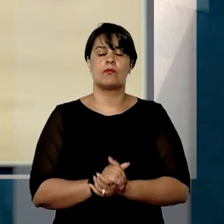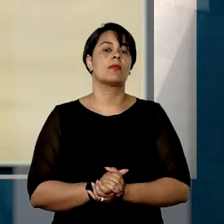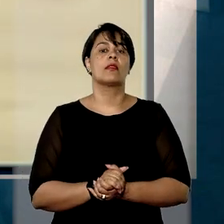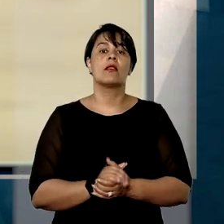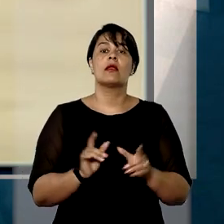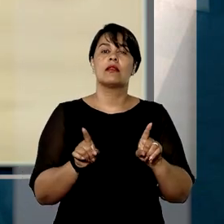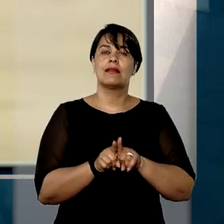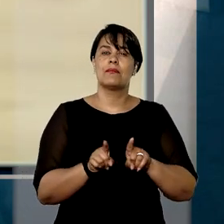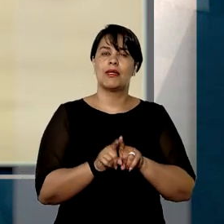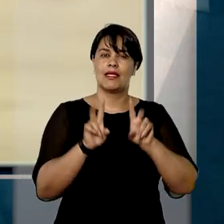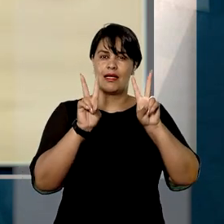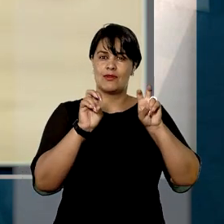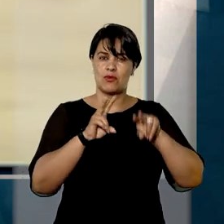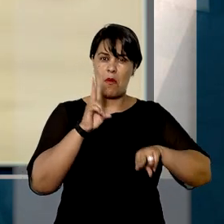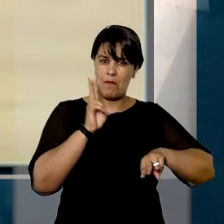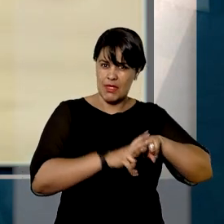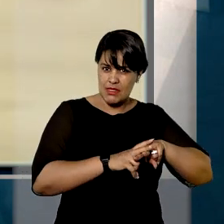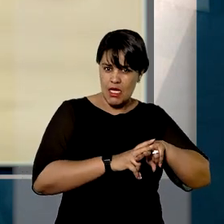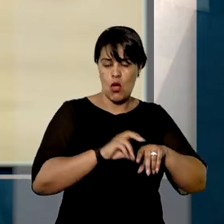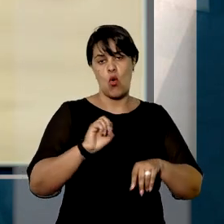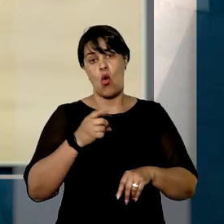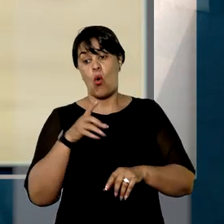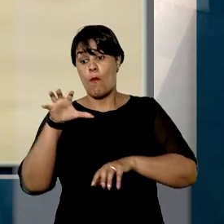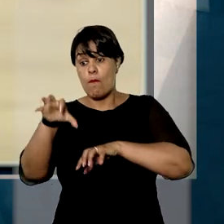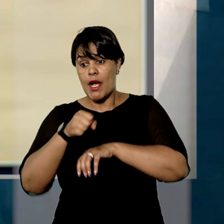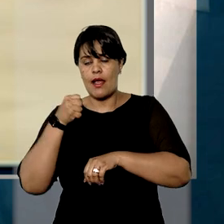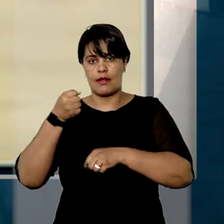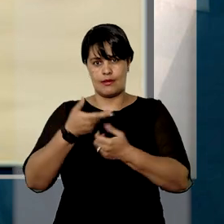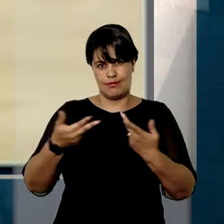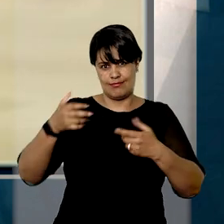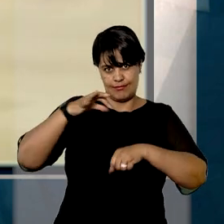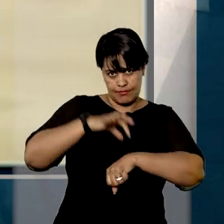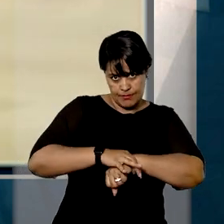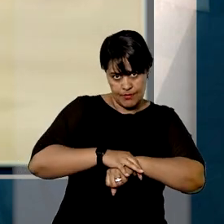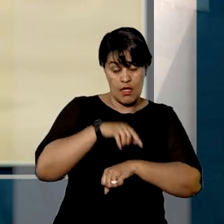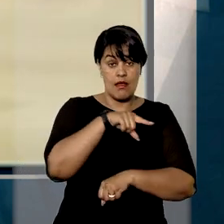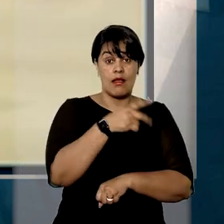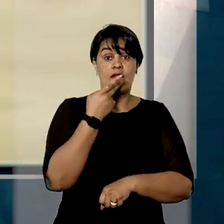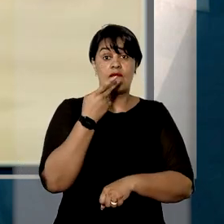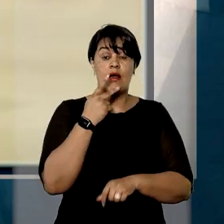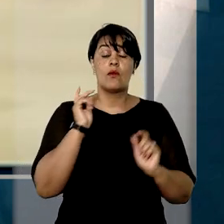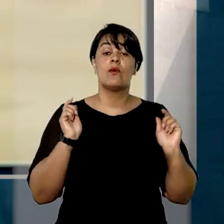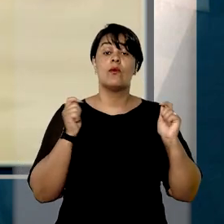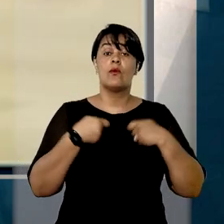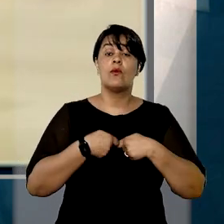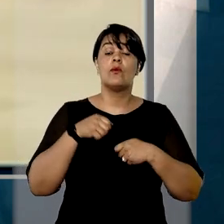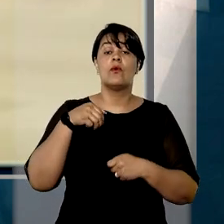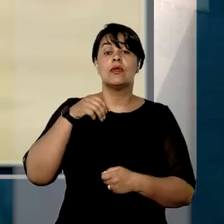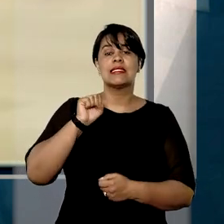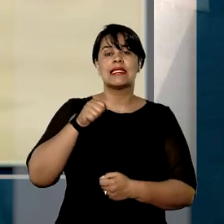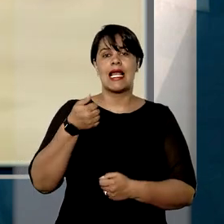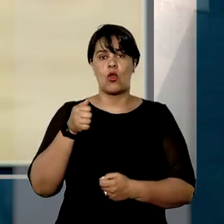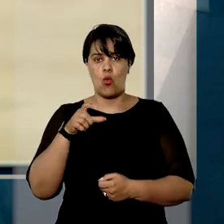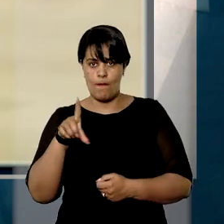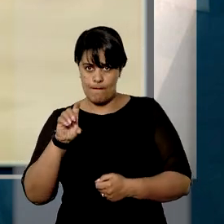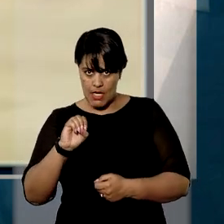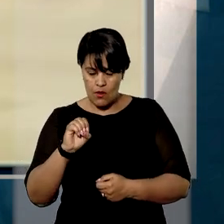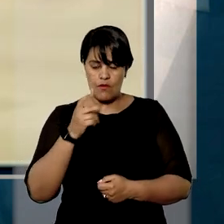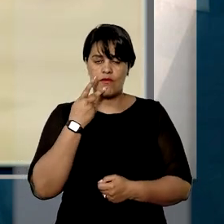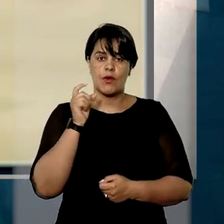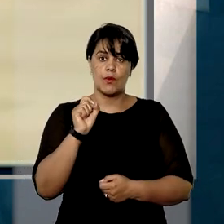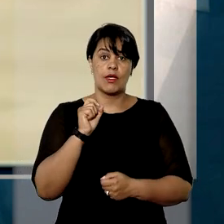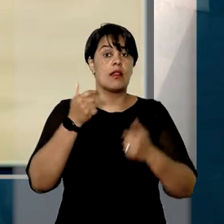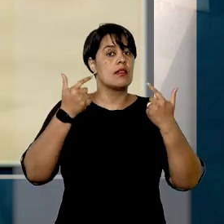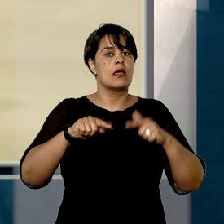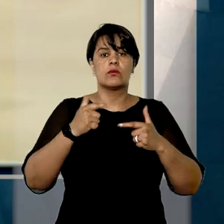acumulação das medidas de prisão e de expropriação, no caso específico, Salomão explicou que não está havendo uma